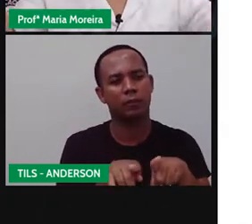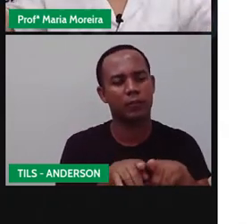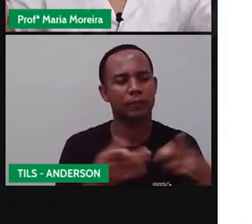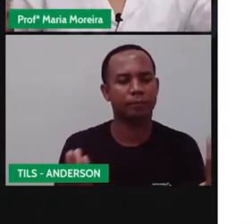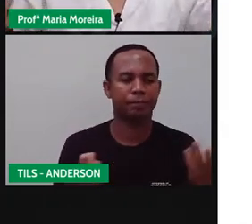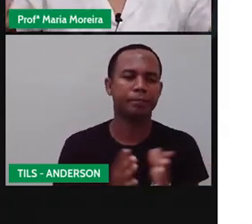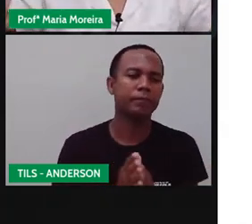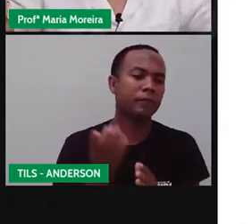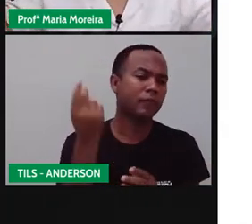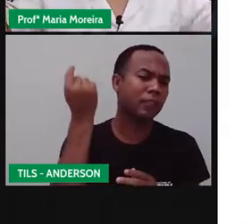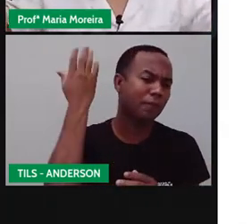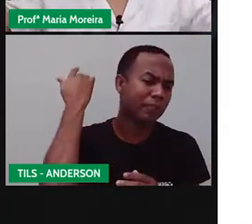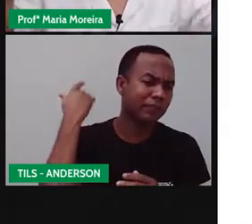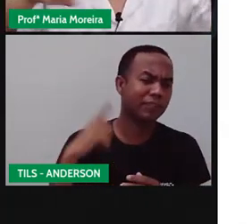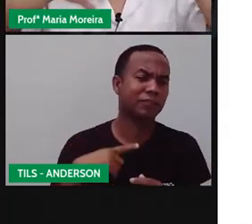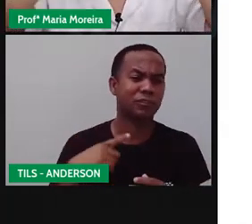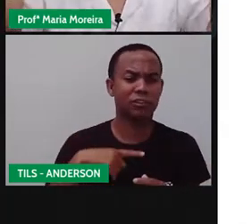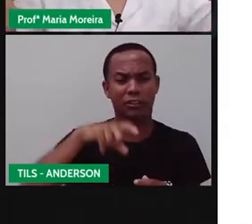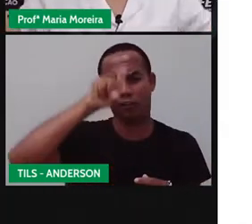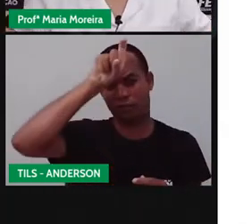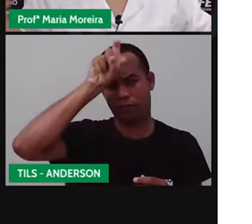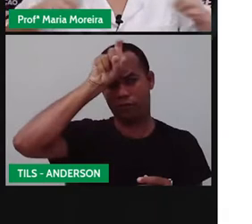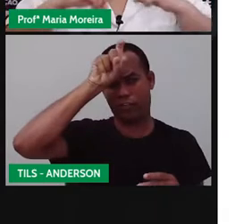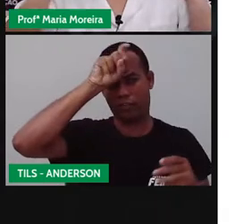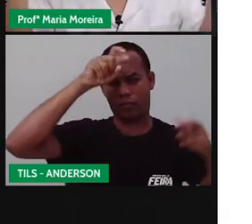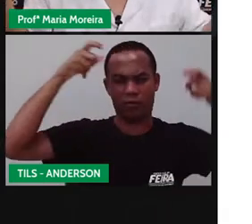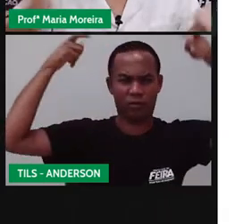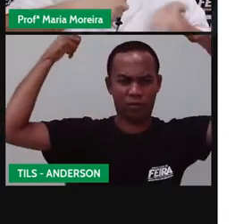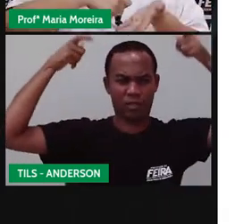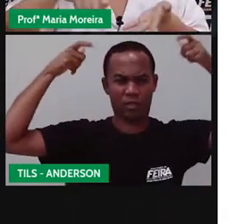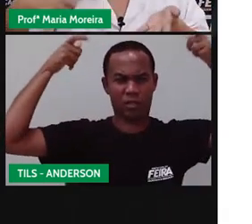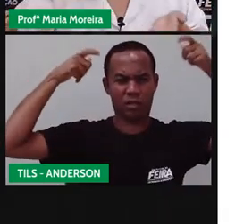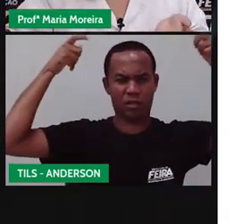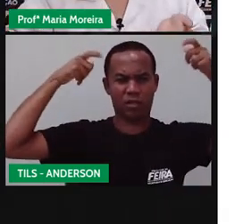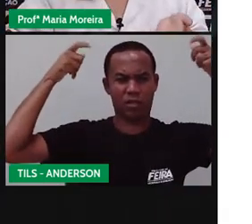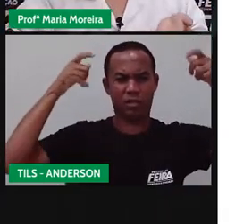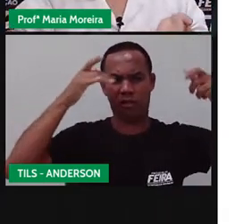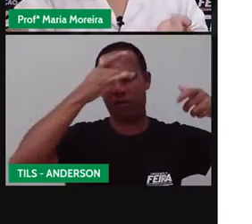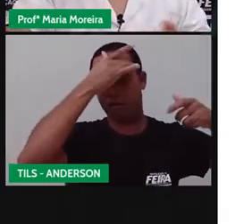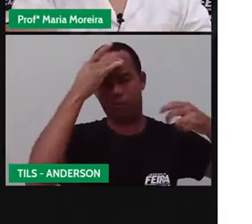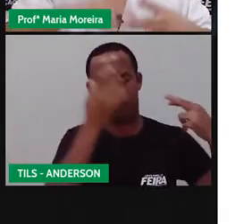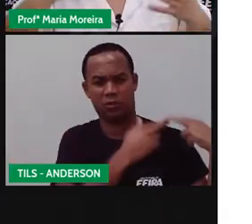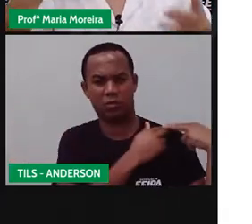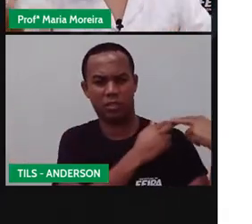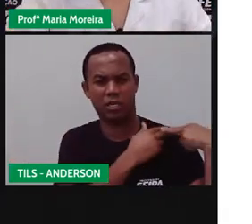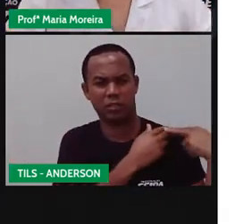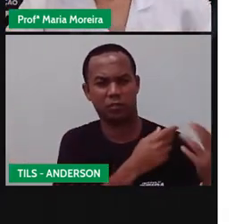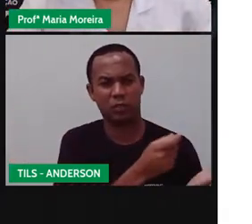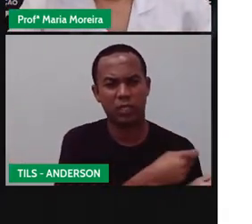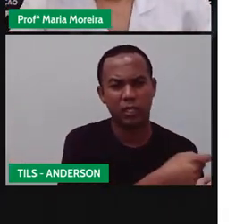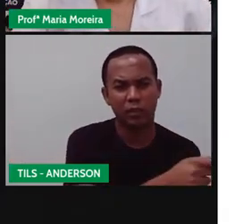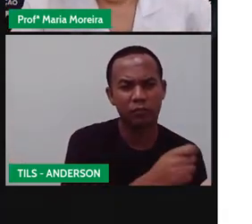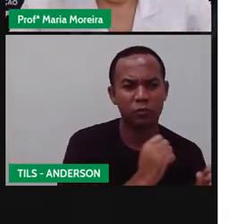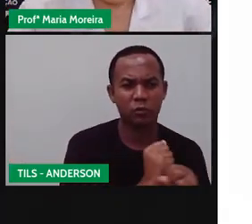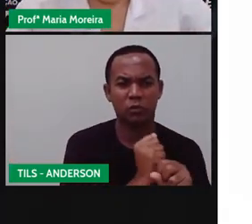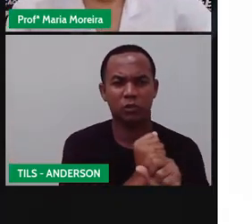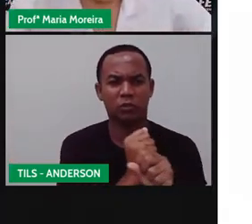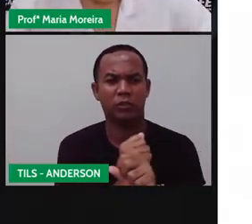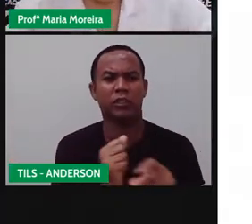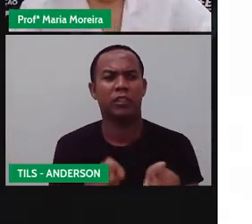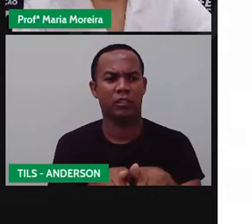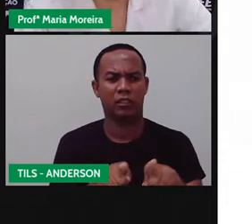faraó, que era uma espécie de rei. Os sacerdotes, os escribas, que eram as pessoas que escreviam. E, obviamente, os